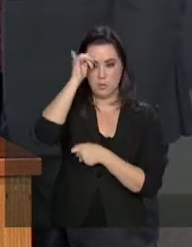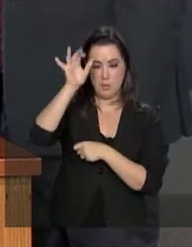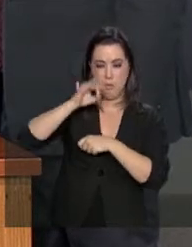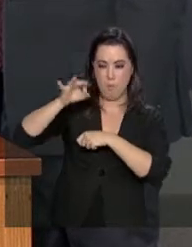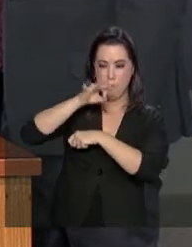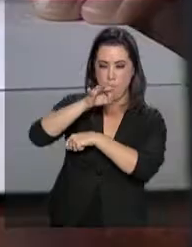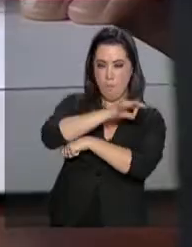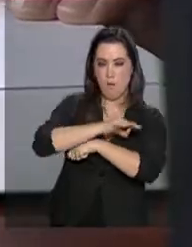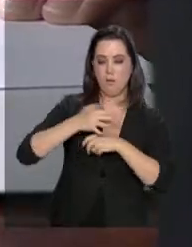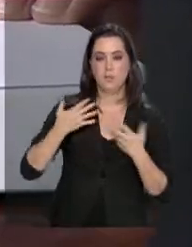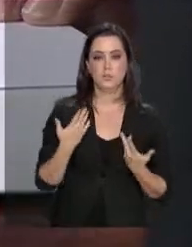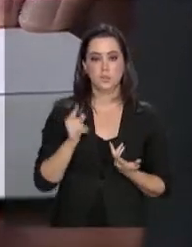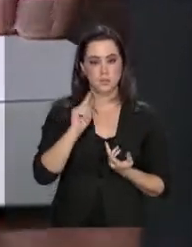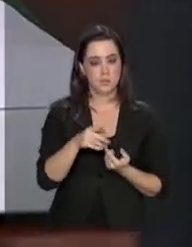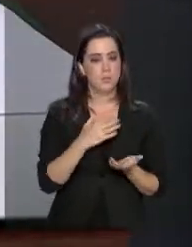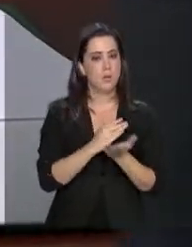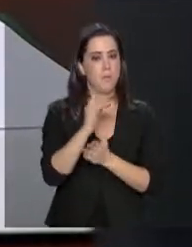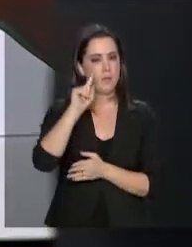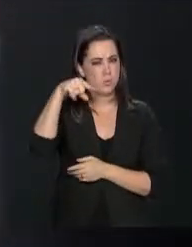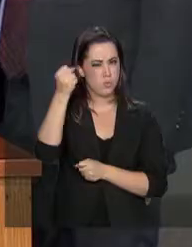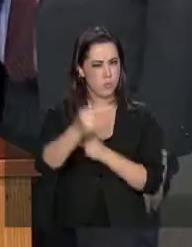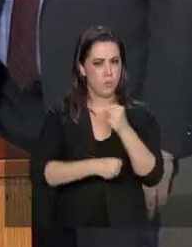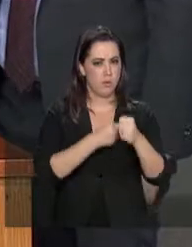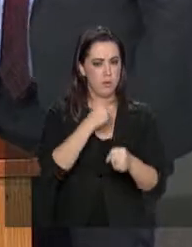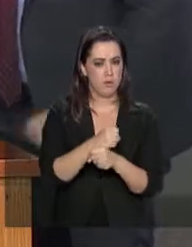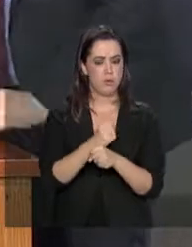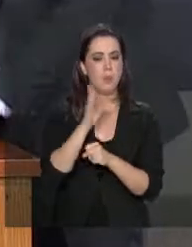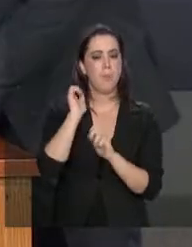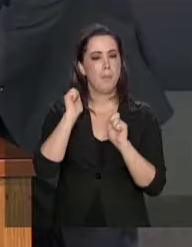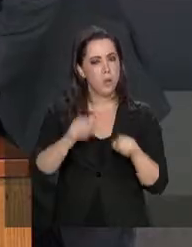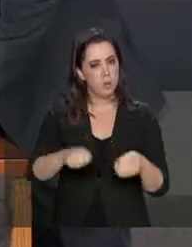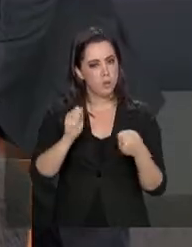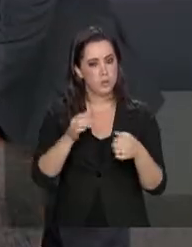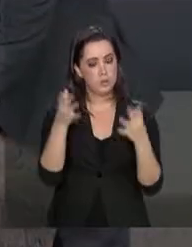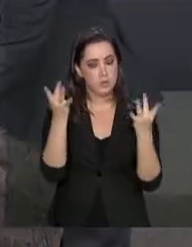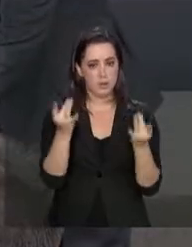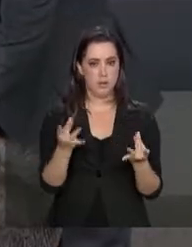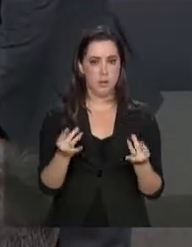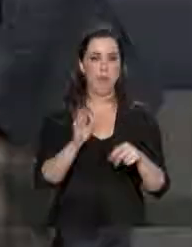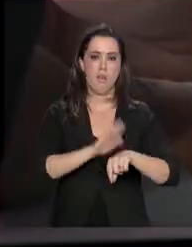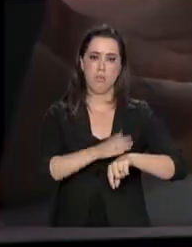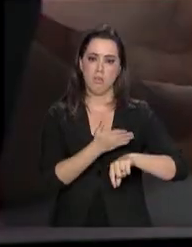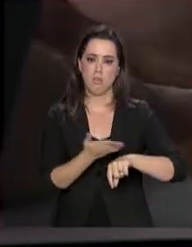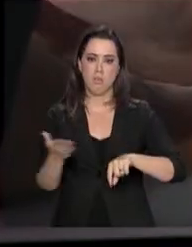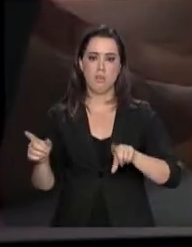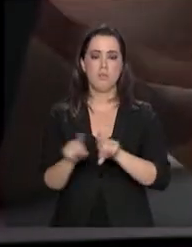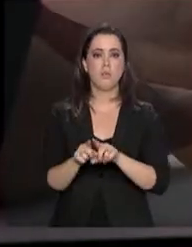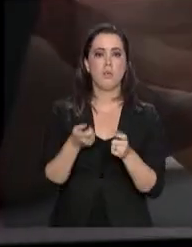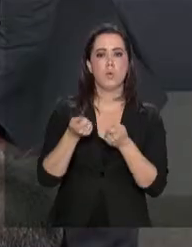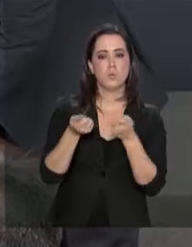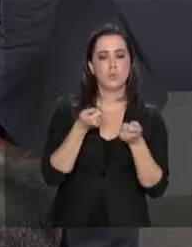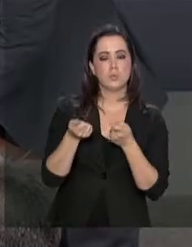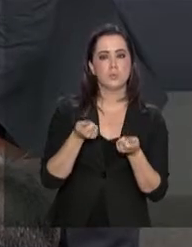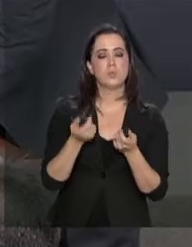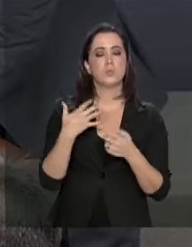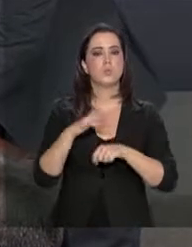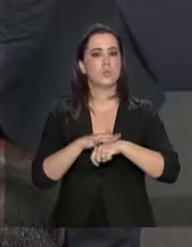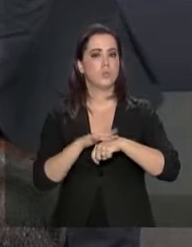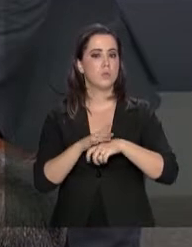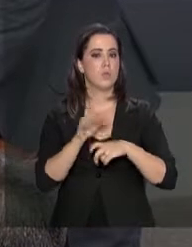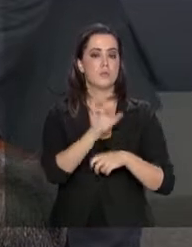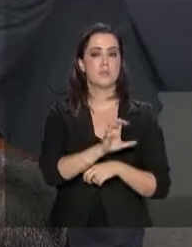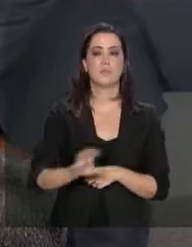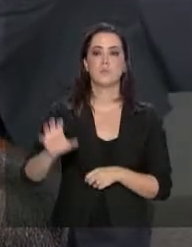mosquito Aedes aegypti, que a partir do ano que vem vai poder detalhar em tempo real o monitoramento de doença nos